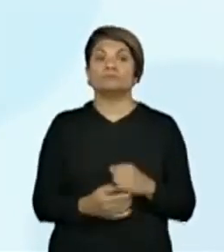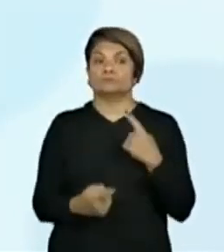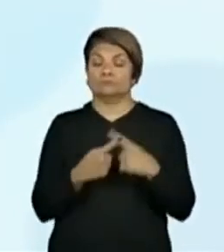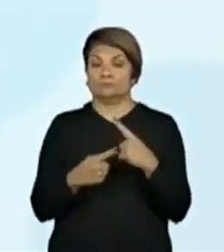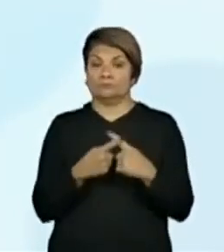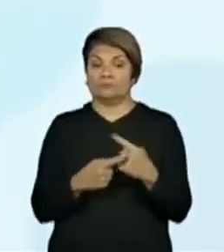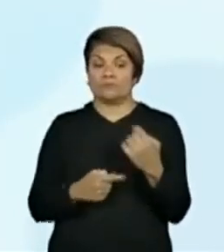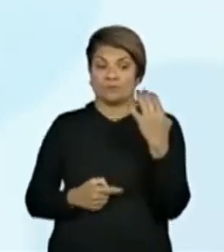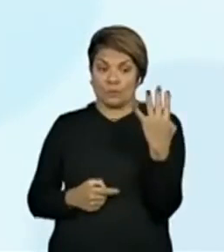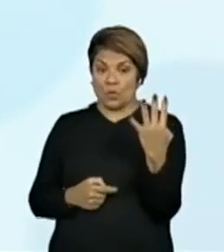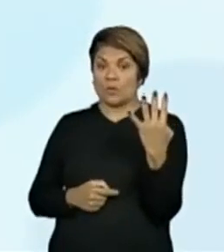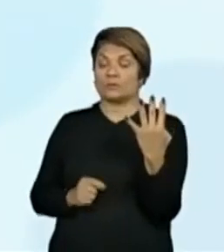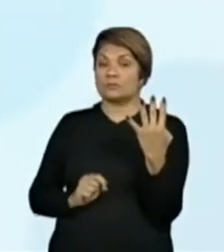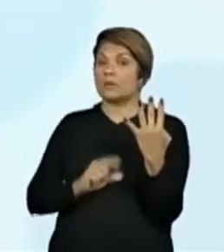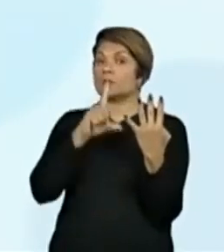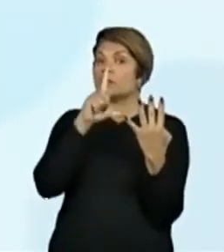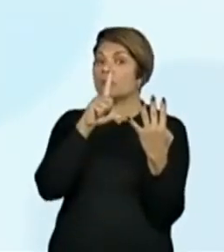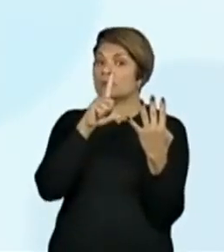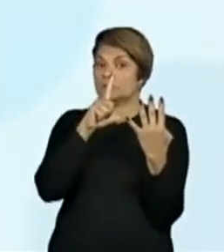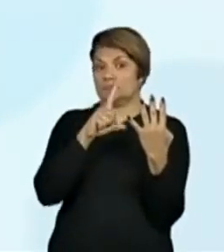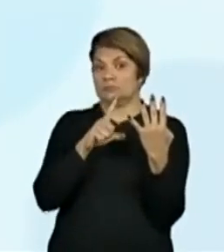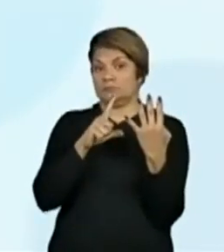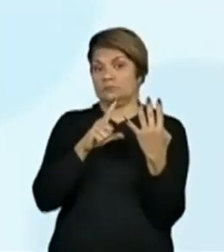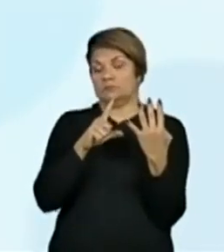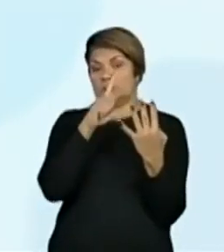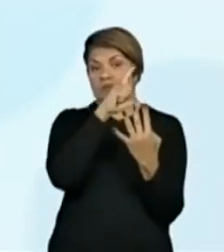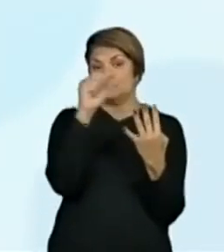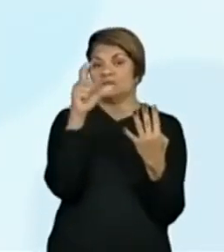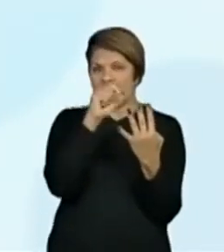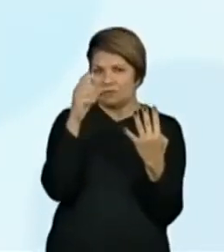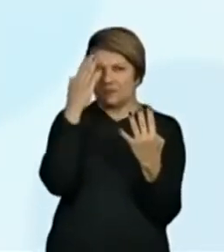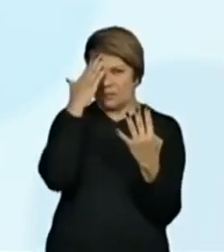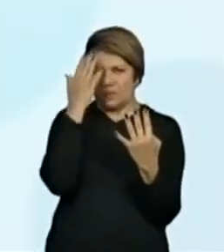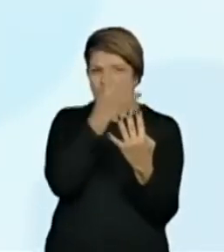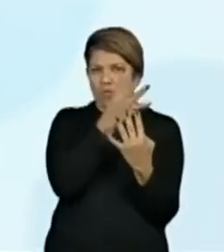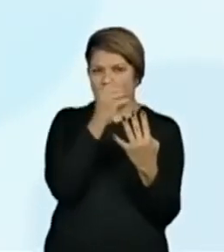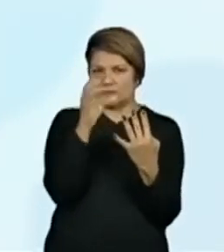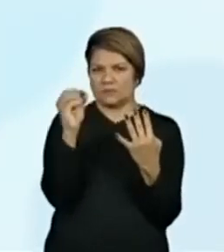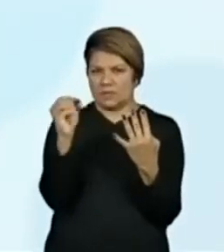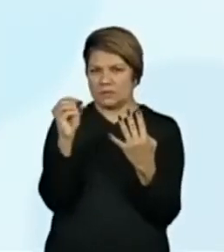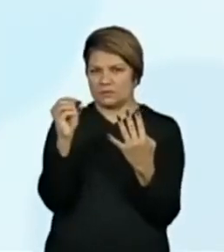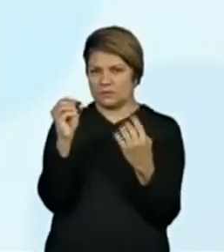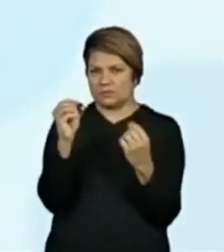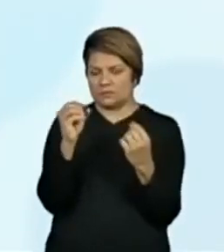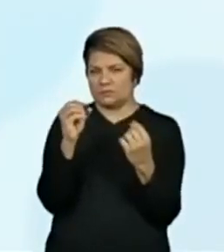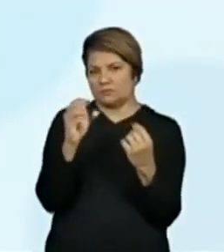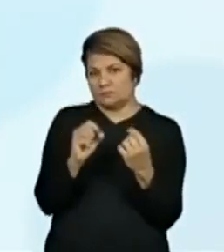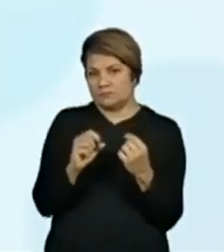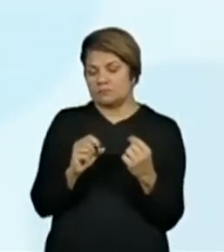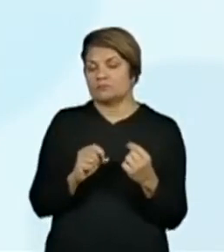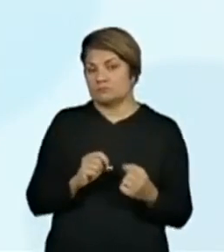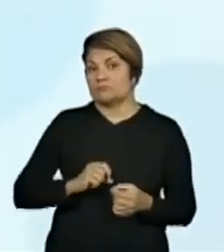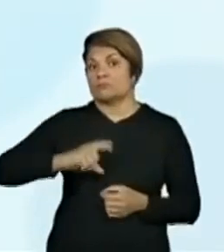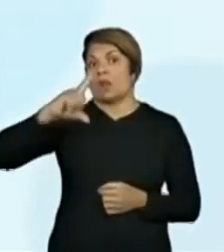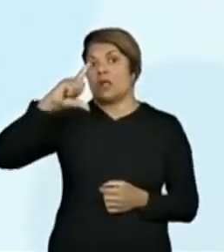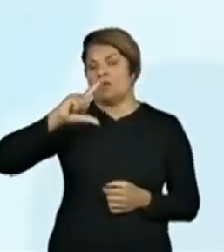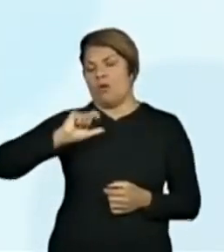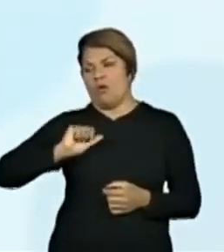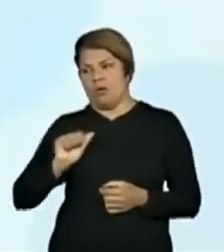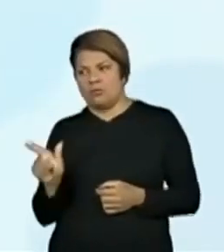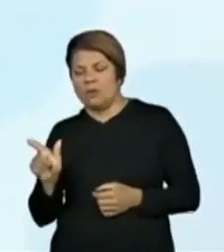4, ele é maior, está na centena, 400 é mais do que 300 conforme o nosso quadro ali. Isso. E se a gente